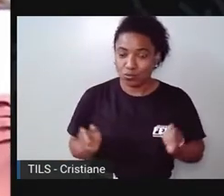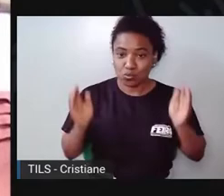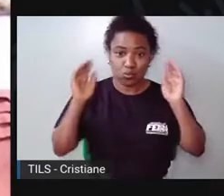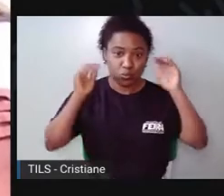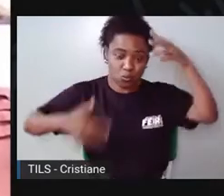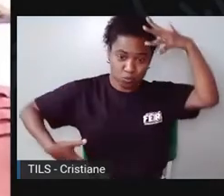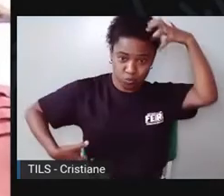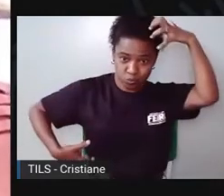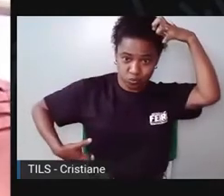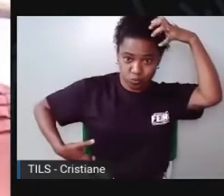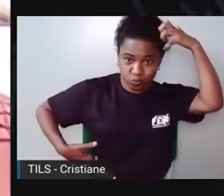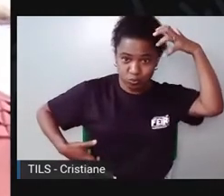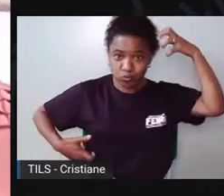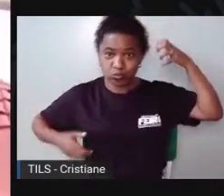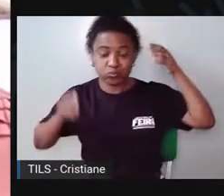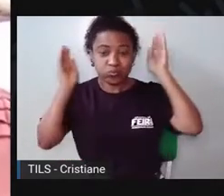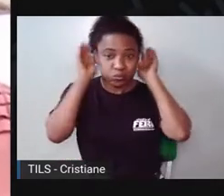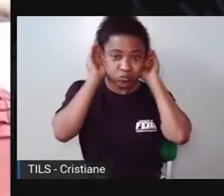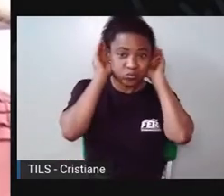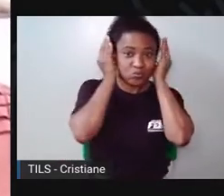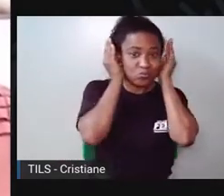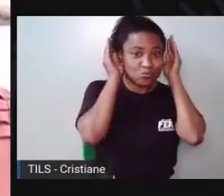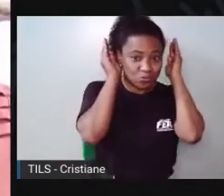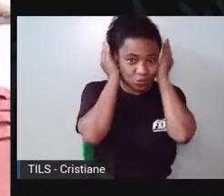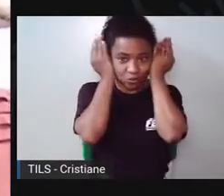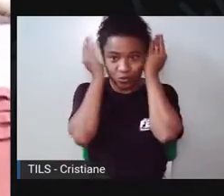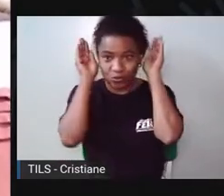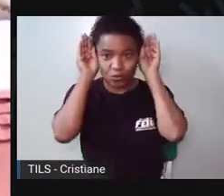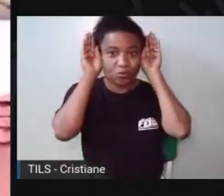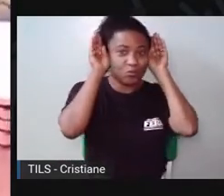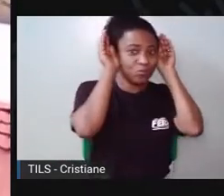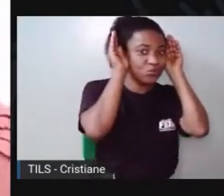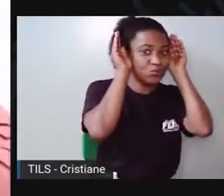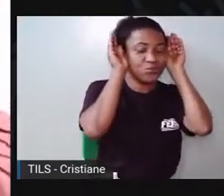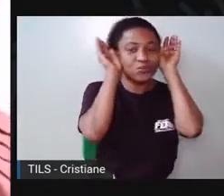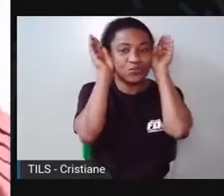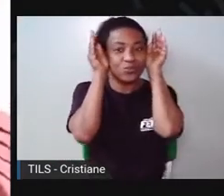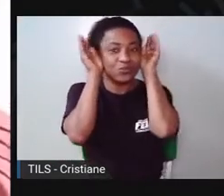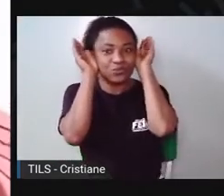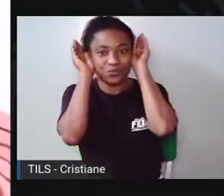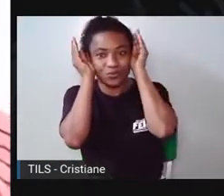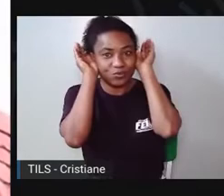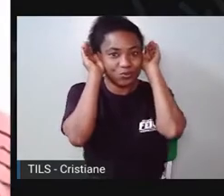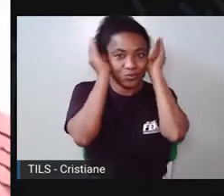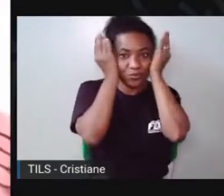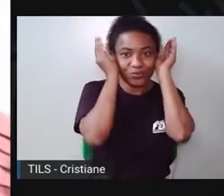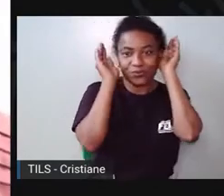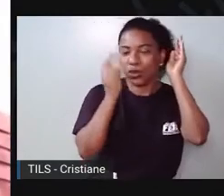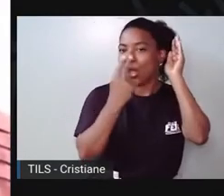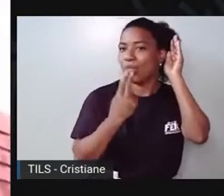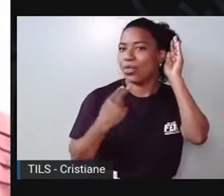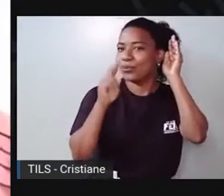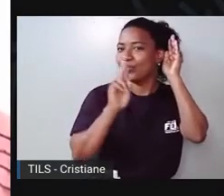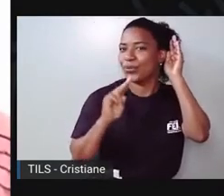Chimpanzé Saboreando um picolé